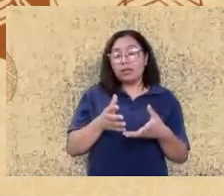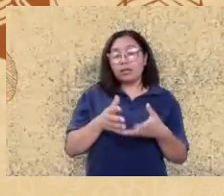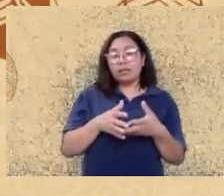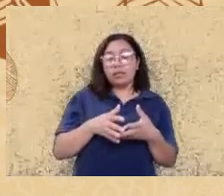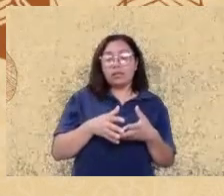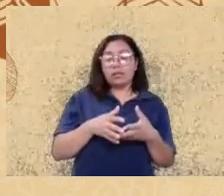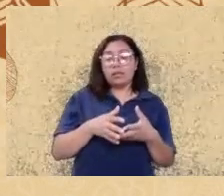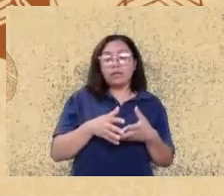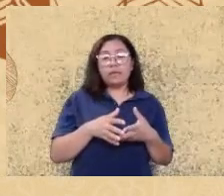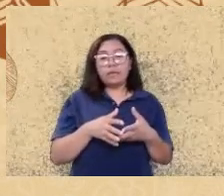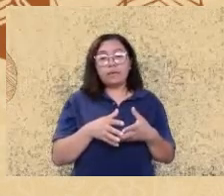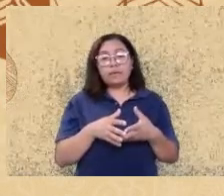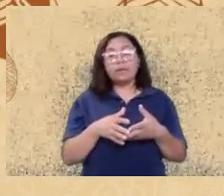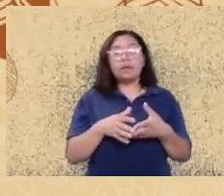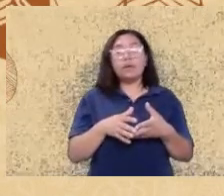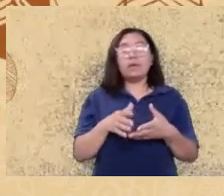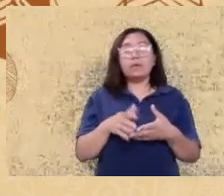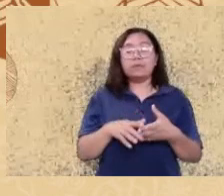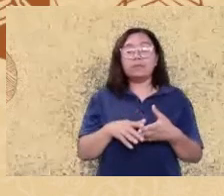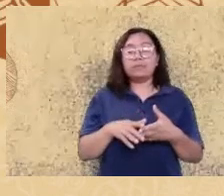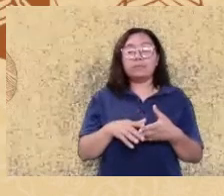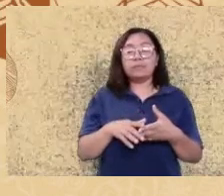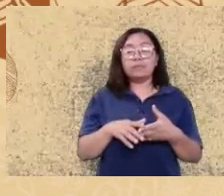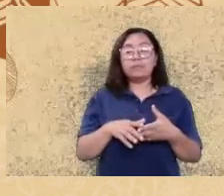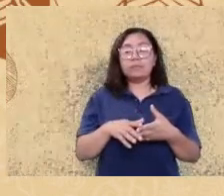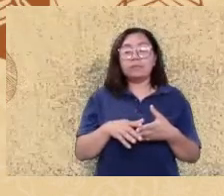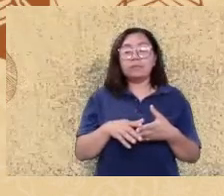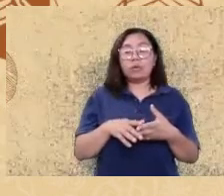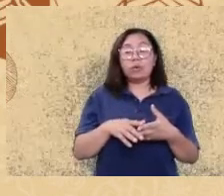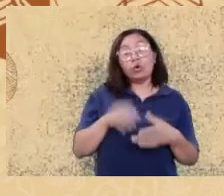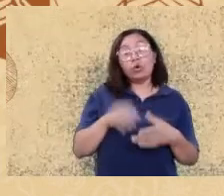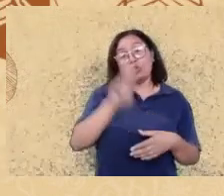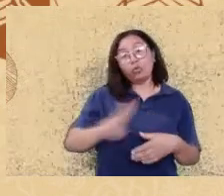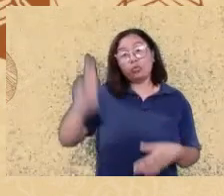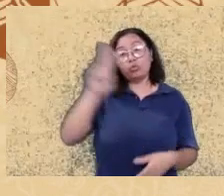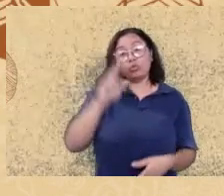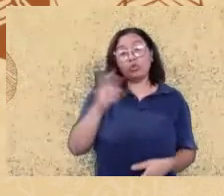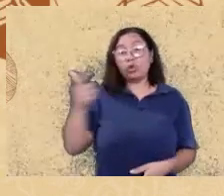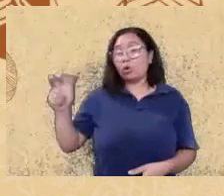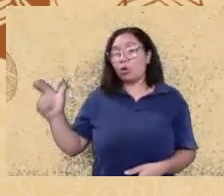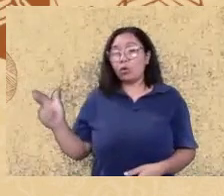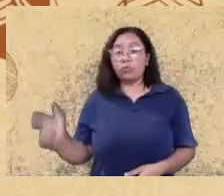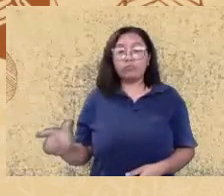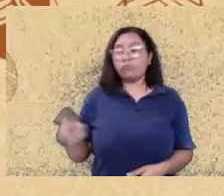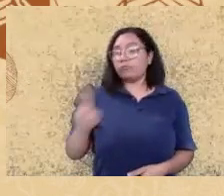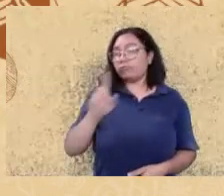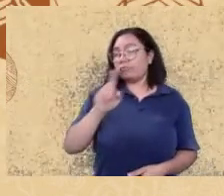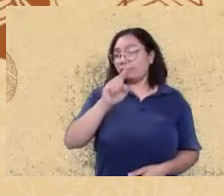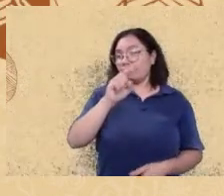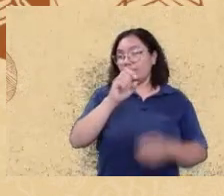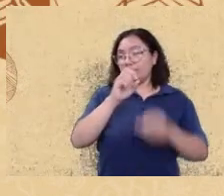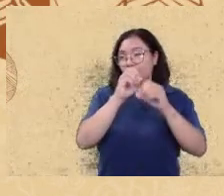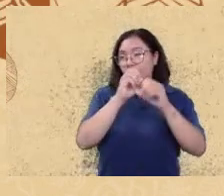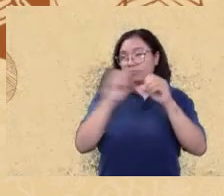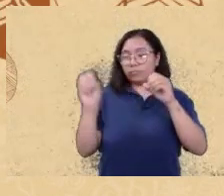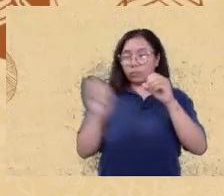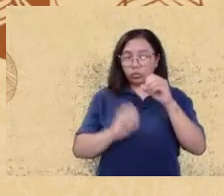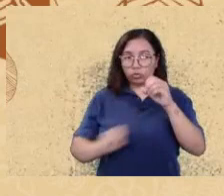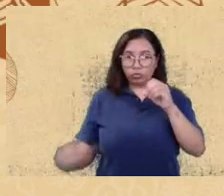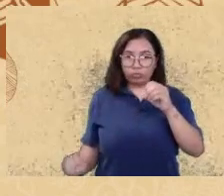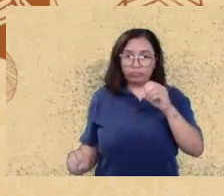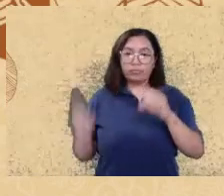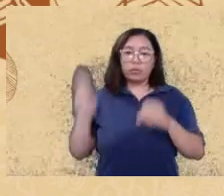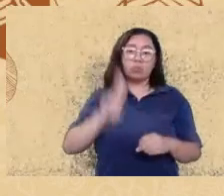o zoom com maior frequência e nós estamos no meio de uma tormenta essa noite então isso tem